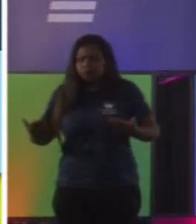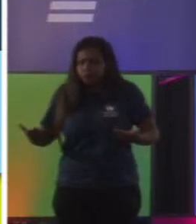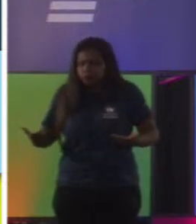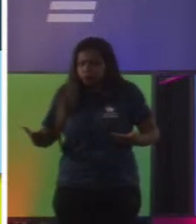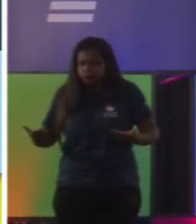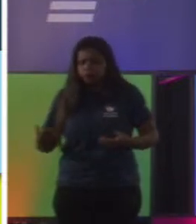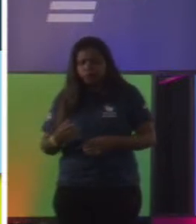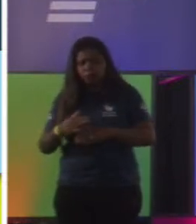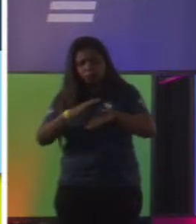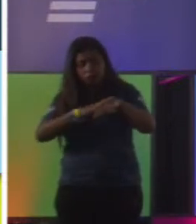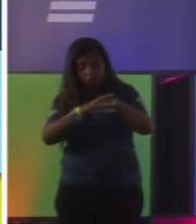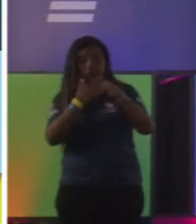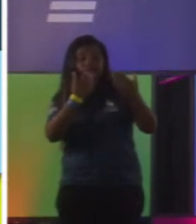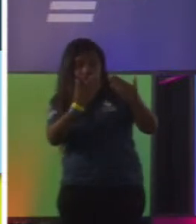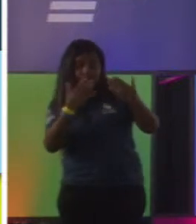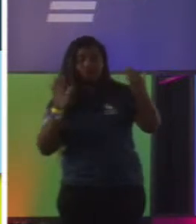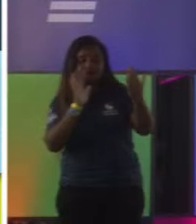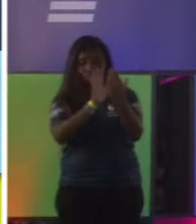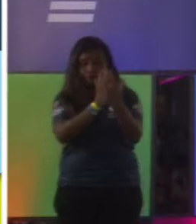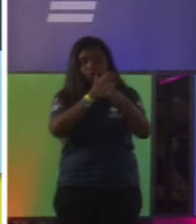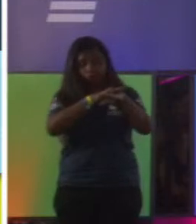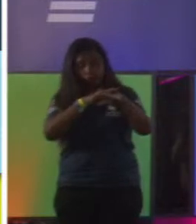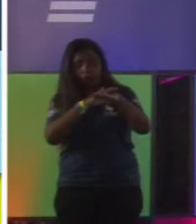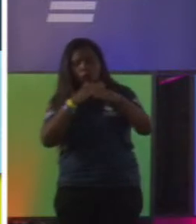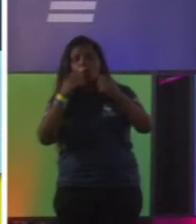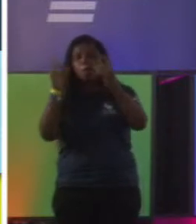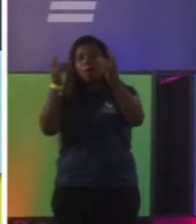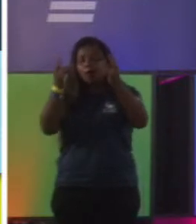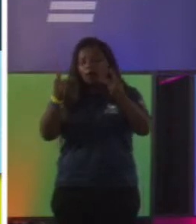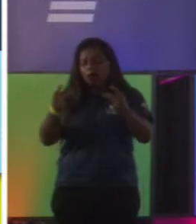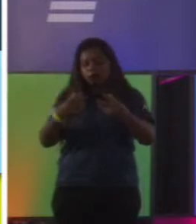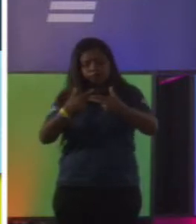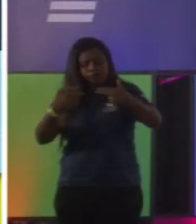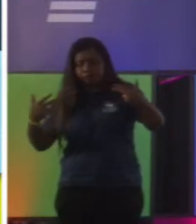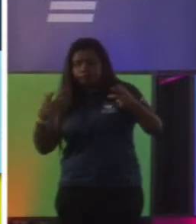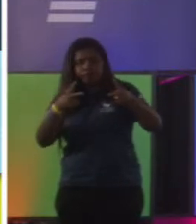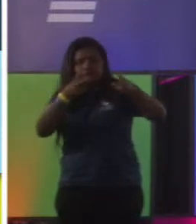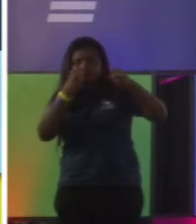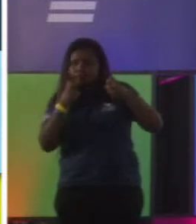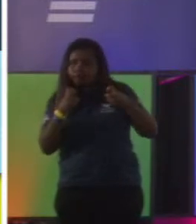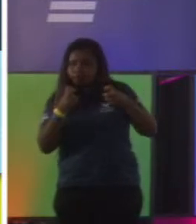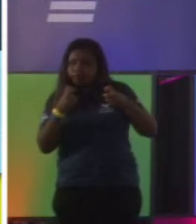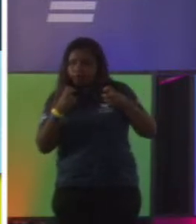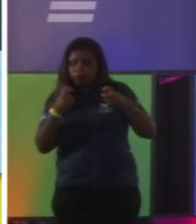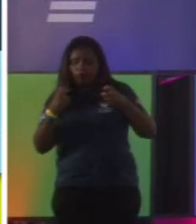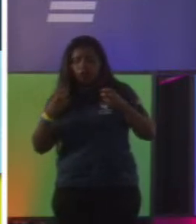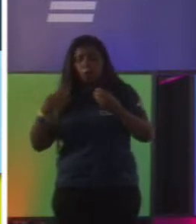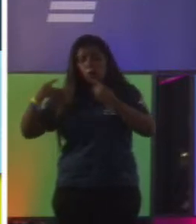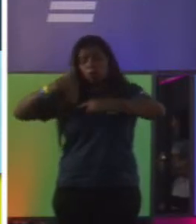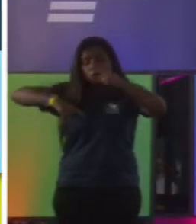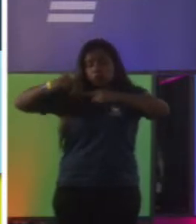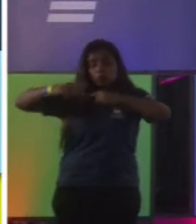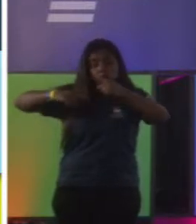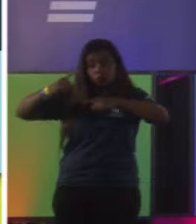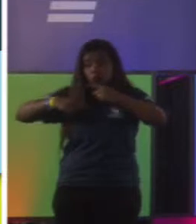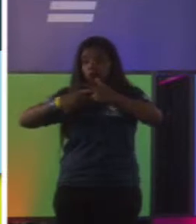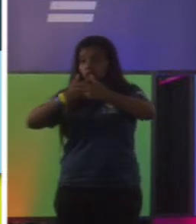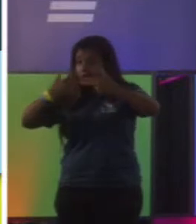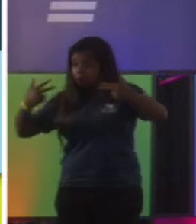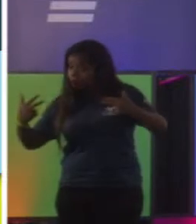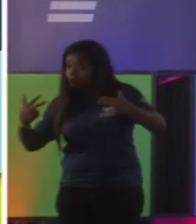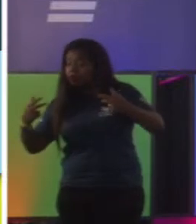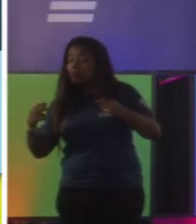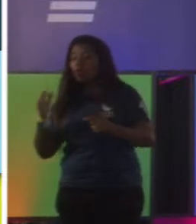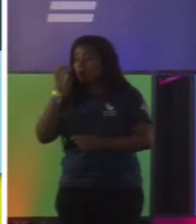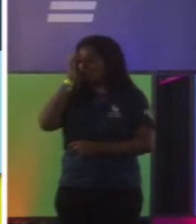E dentro dessa conversa, eles descobriram algumas questões muito interessantes com relação a como o cliente interagia com esse produto, que era a necessidade de ter um produto que fosse